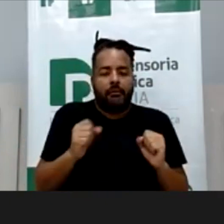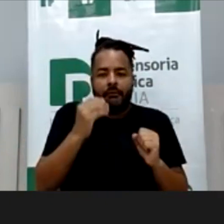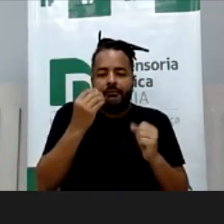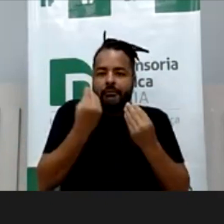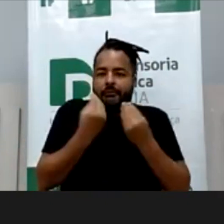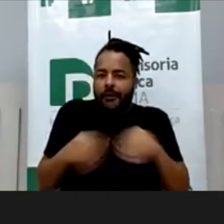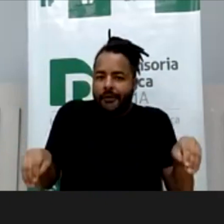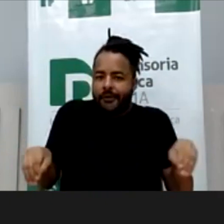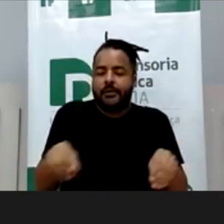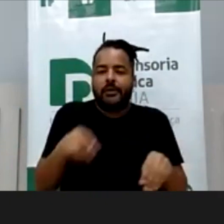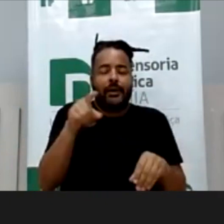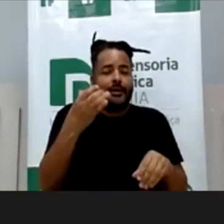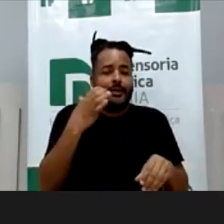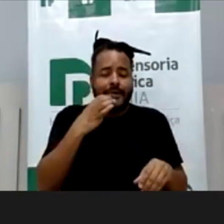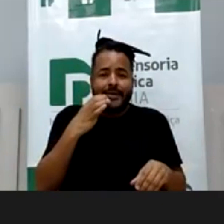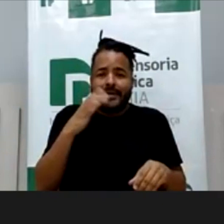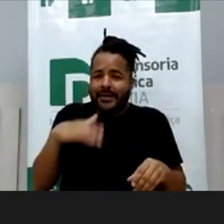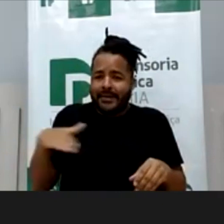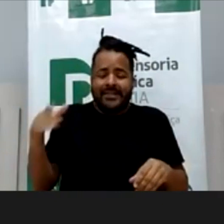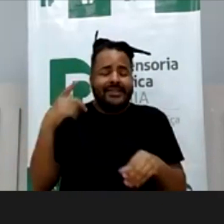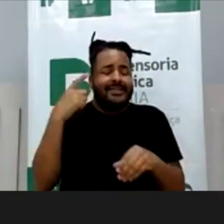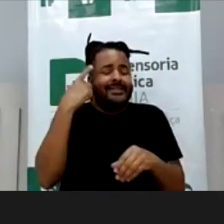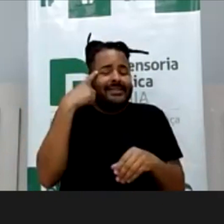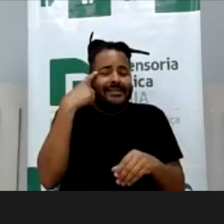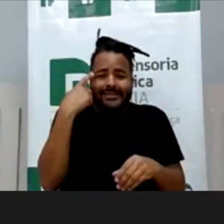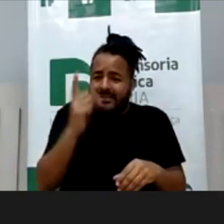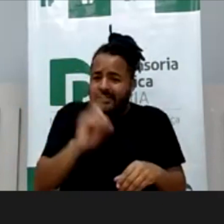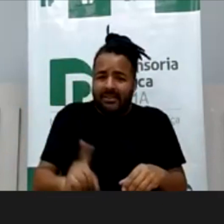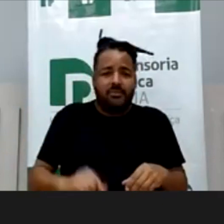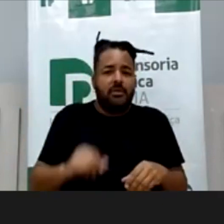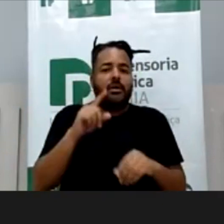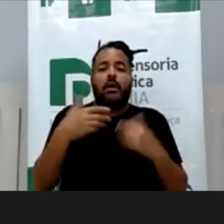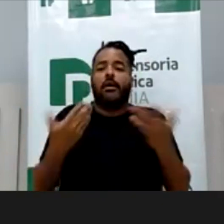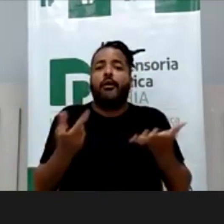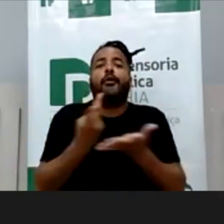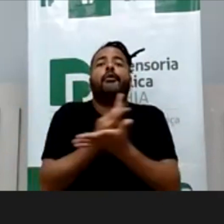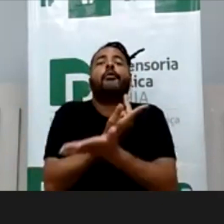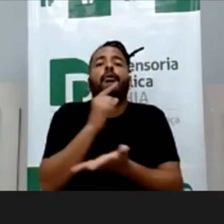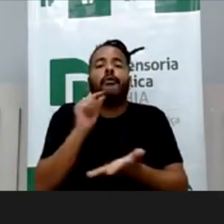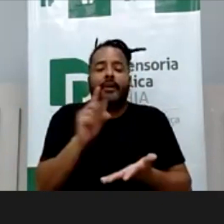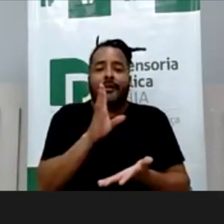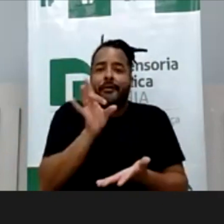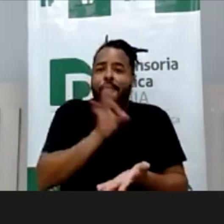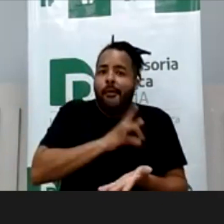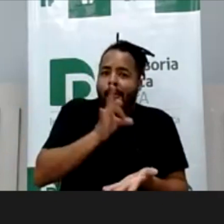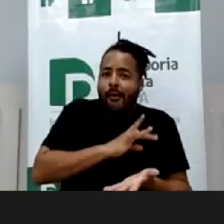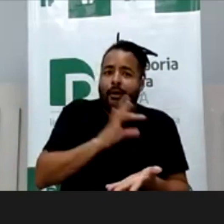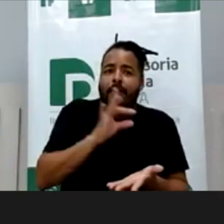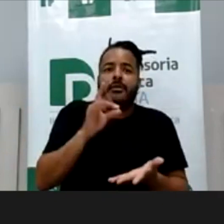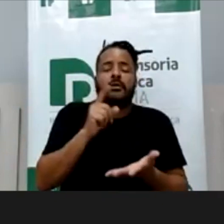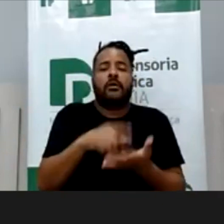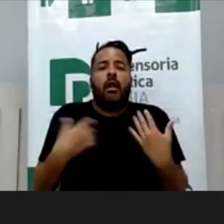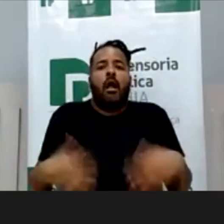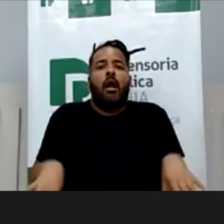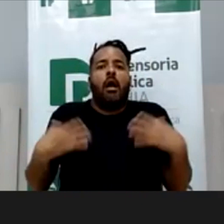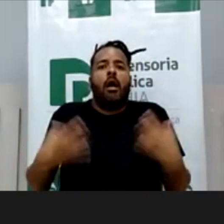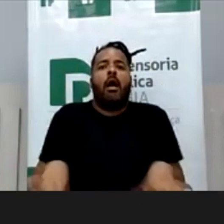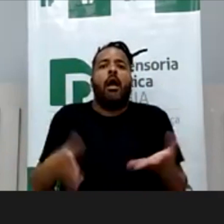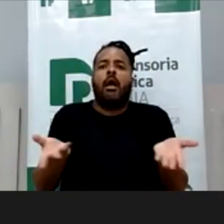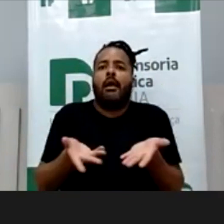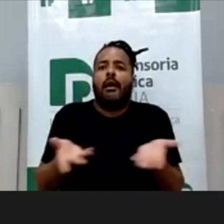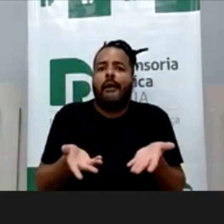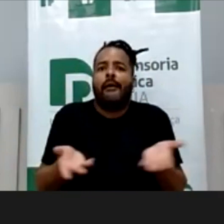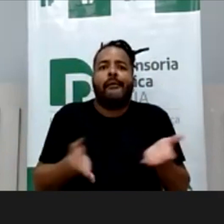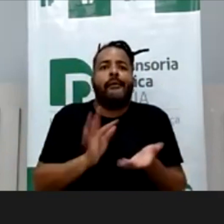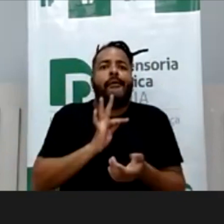próprias crianças também. Ah, mas eu não sabia, e aí agora o que vai acontecer? Aí vem o medo, né, vem o terror, e agora como é que vai ser